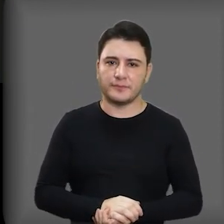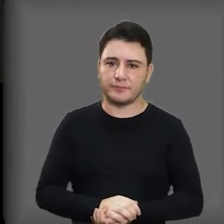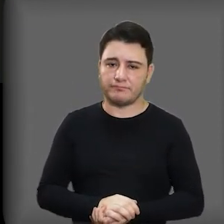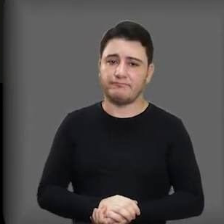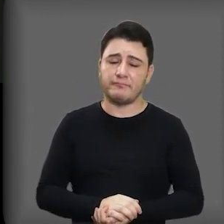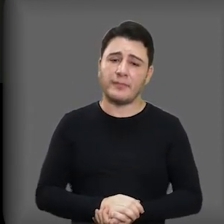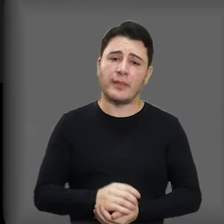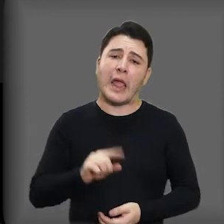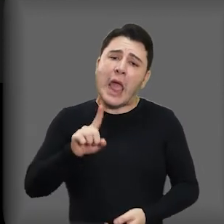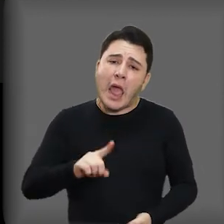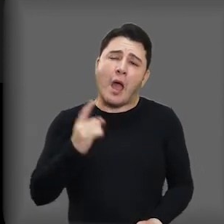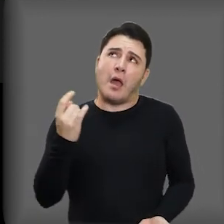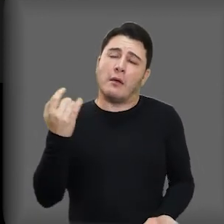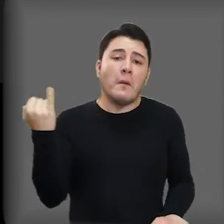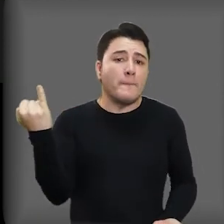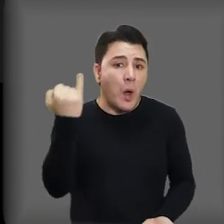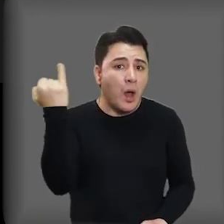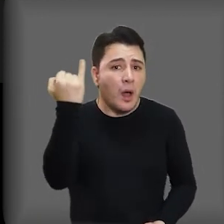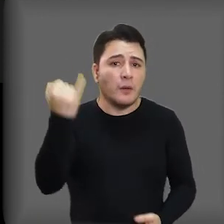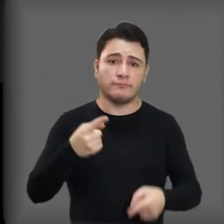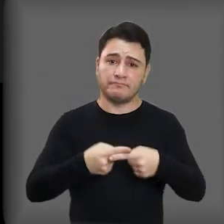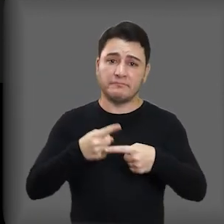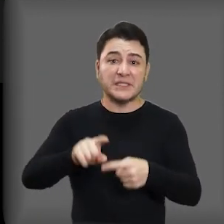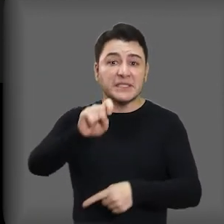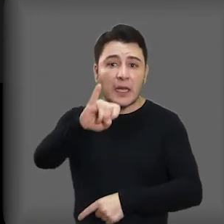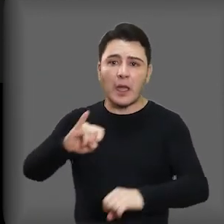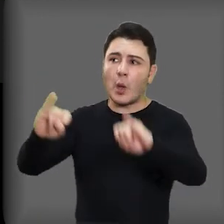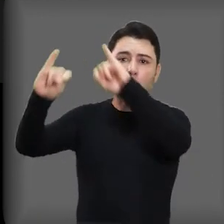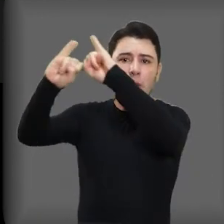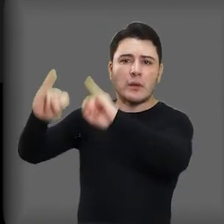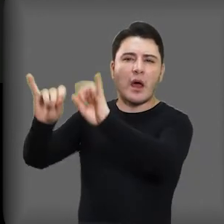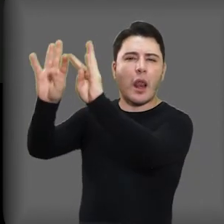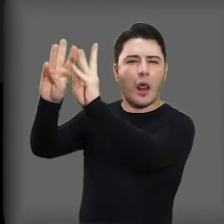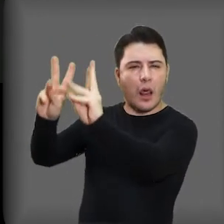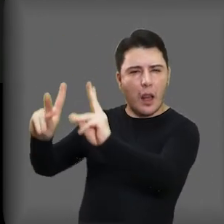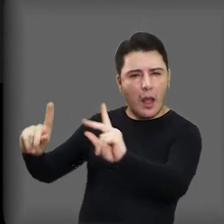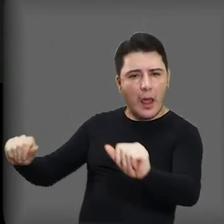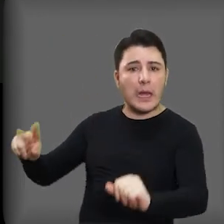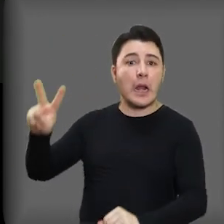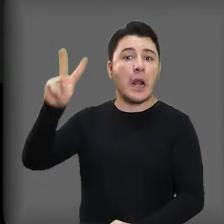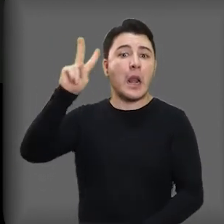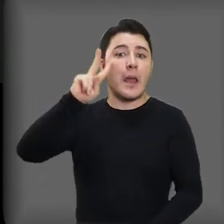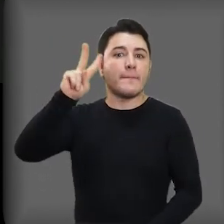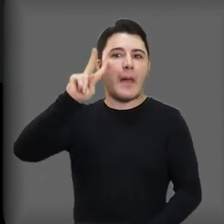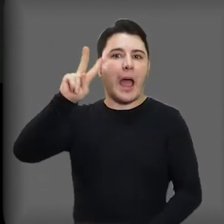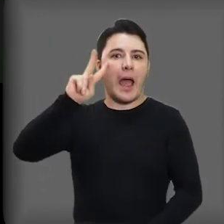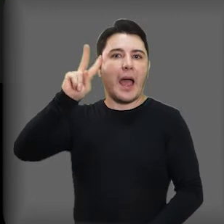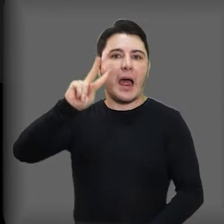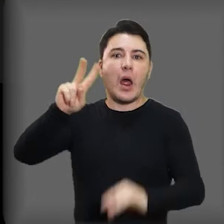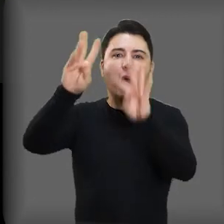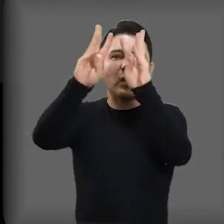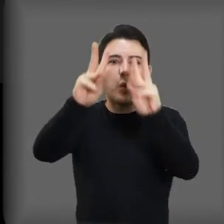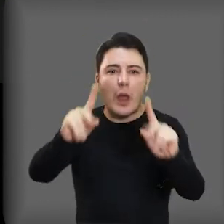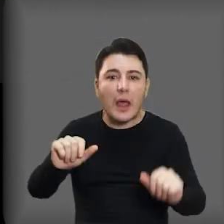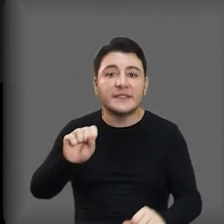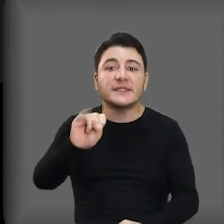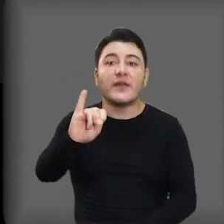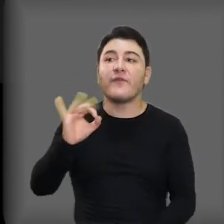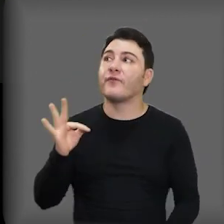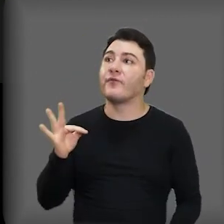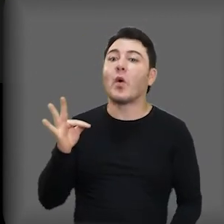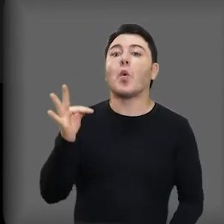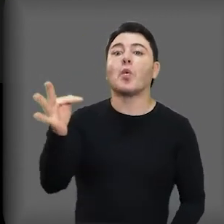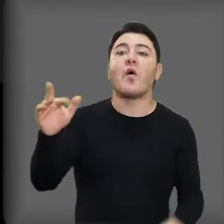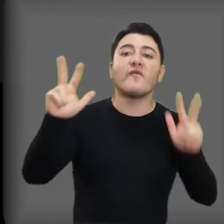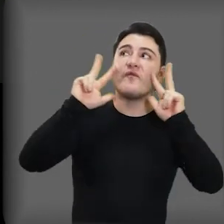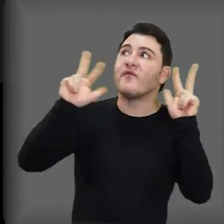do ensino. É fundamental, porque para além do apagamento ou da derrubada da